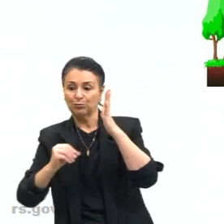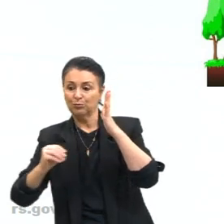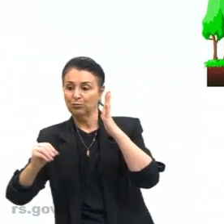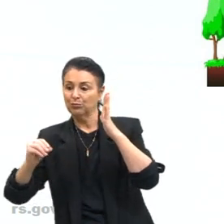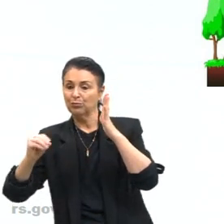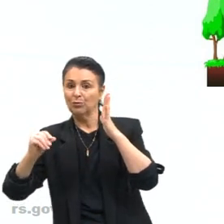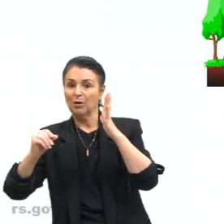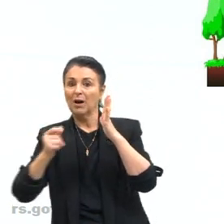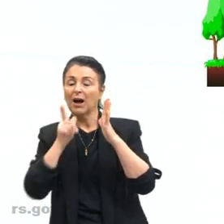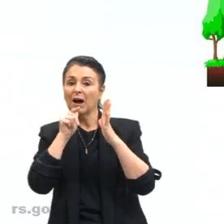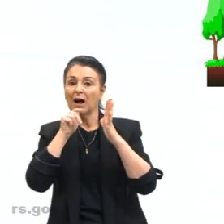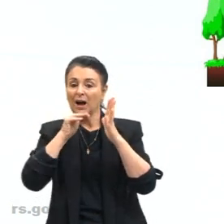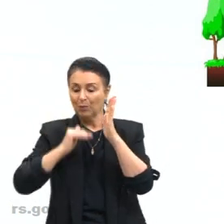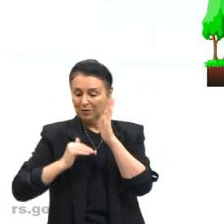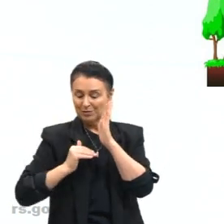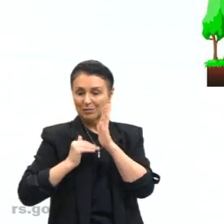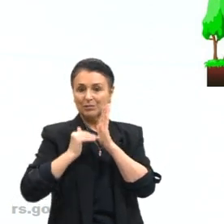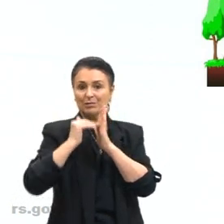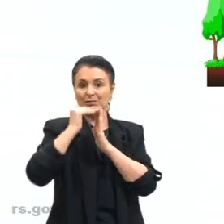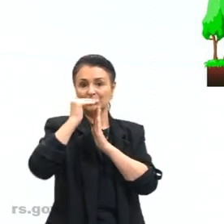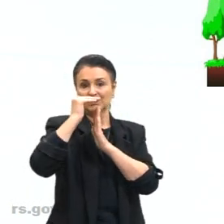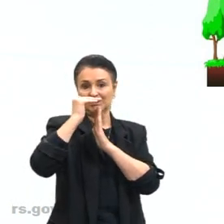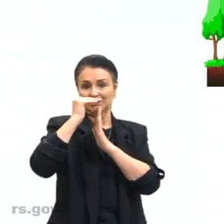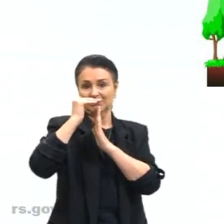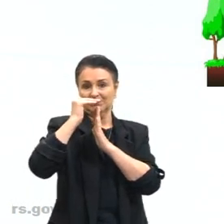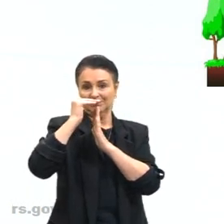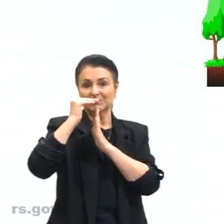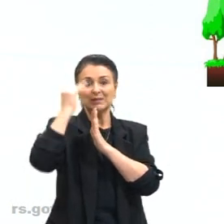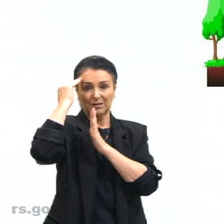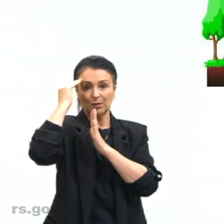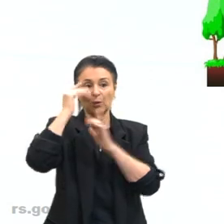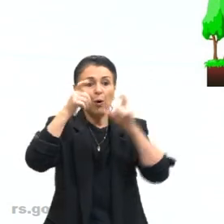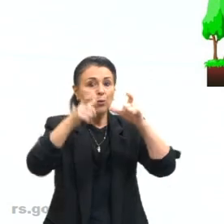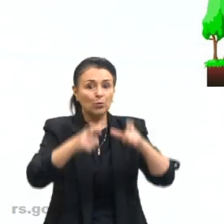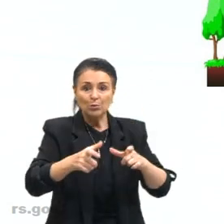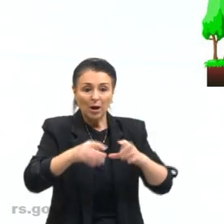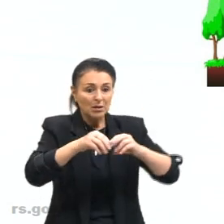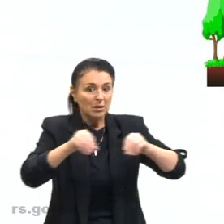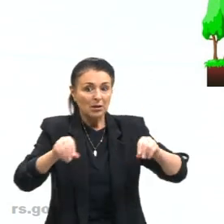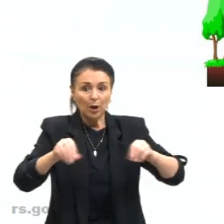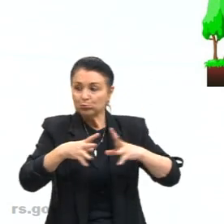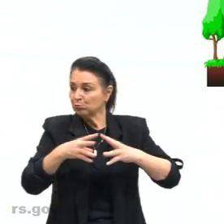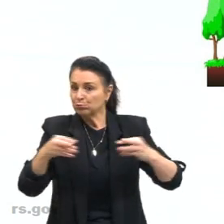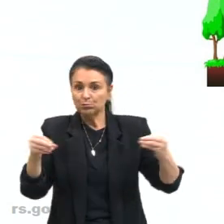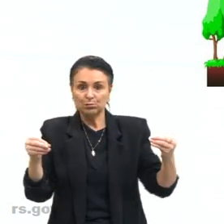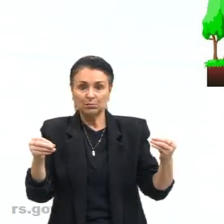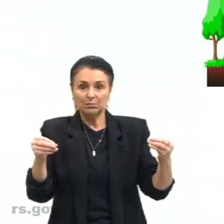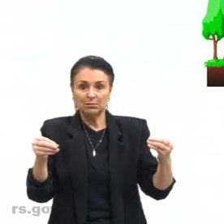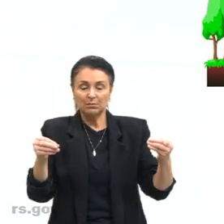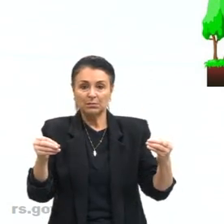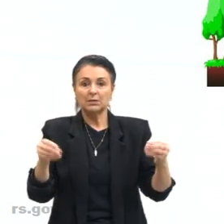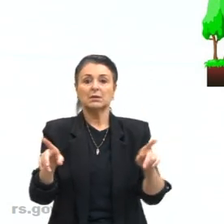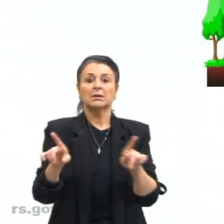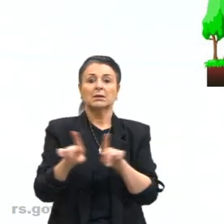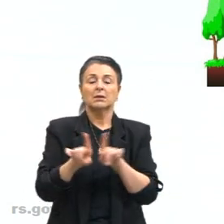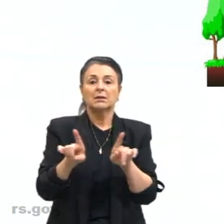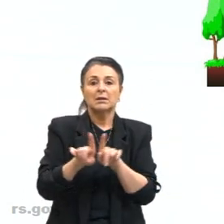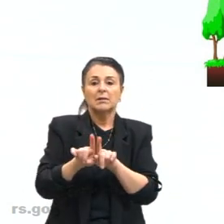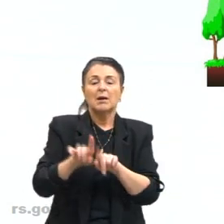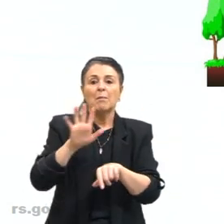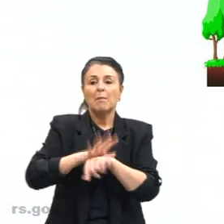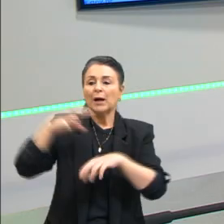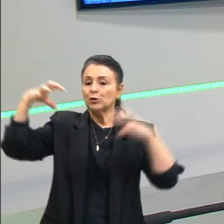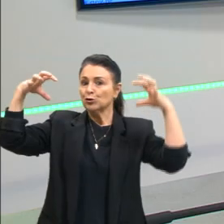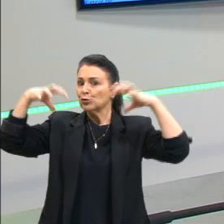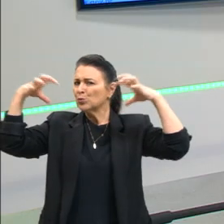áreas aí vão ser engolidas, né, pelo mar, certo? Muito maior quantidade de chuva, né,